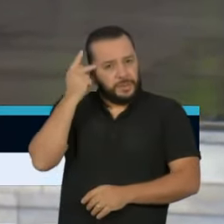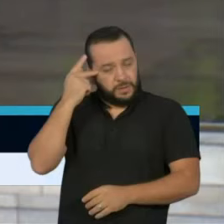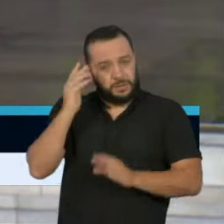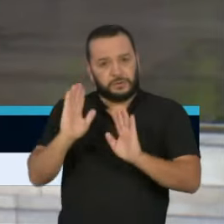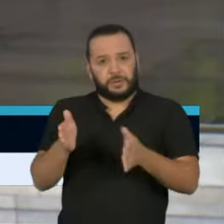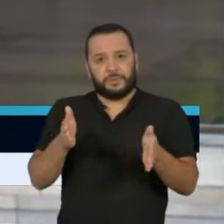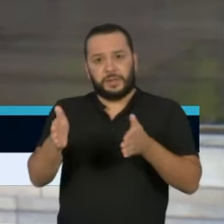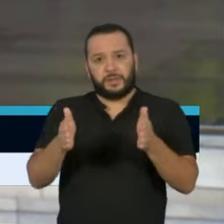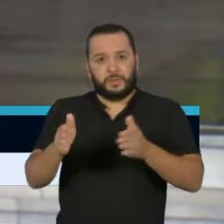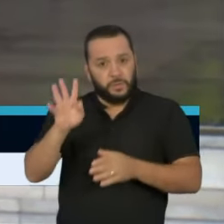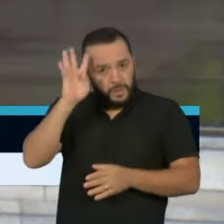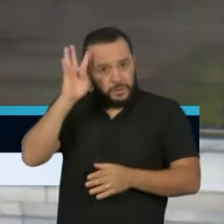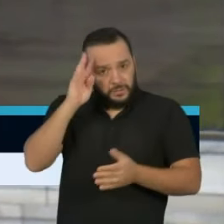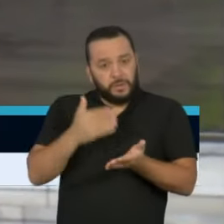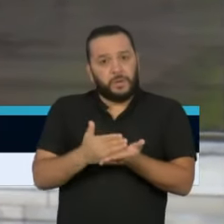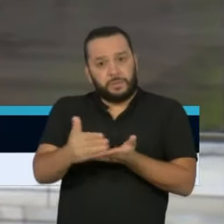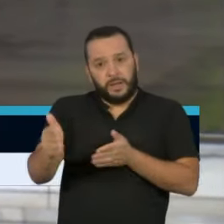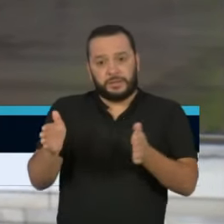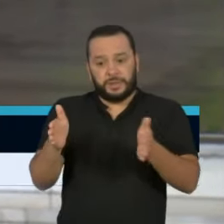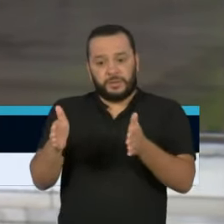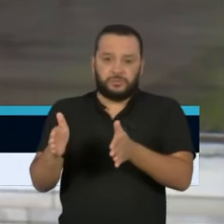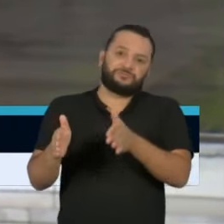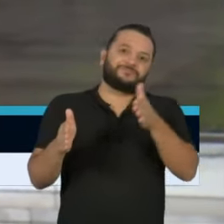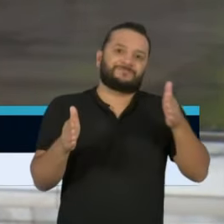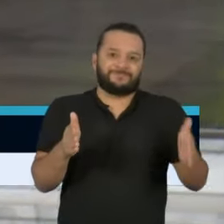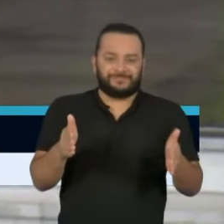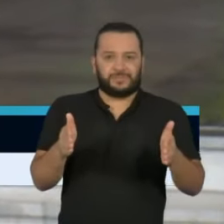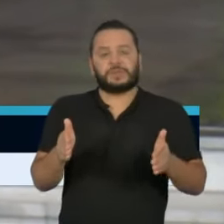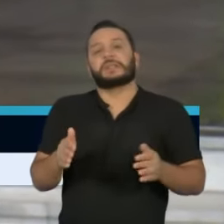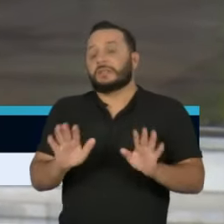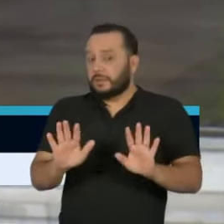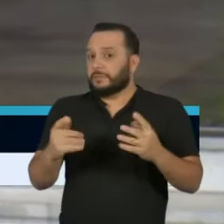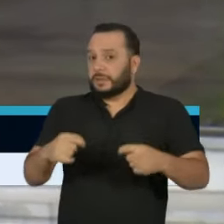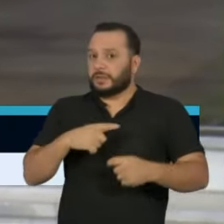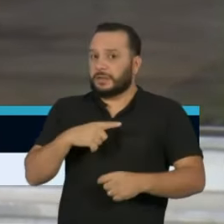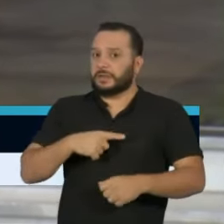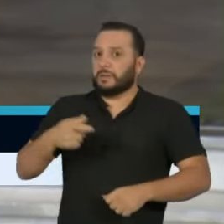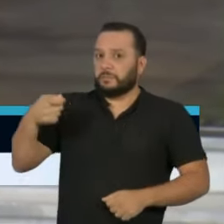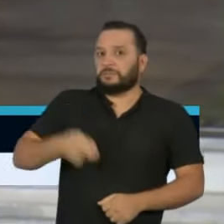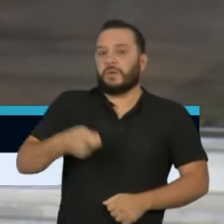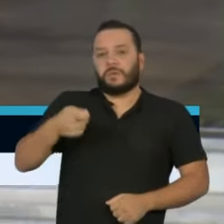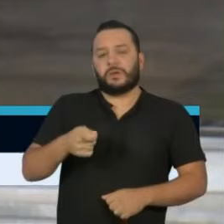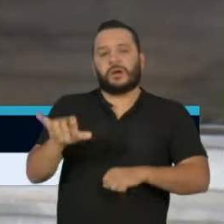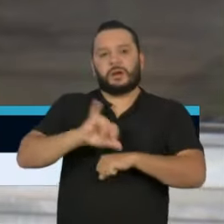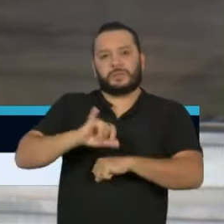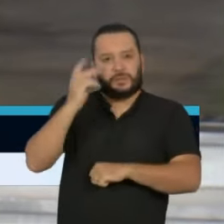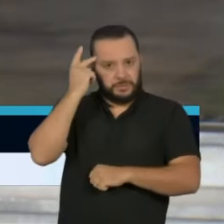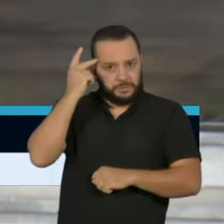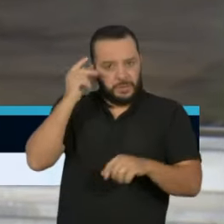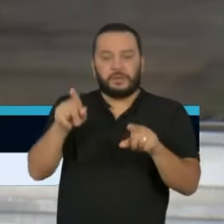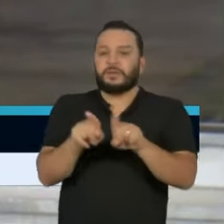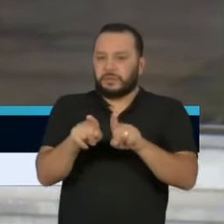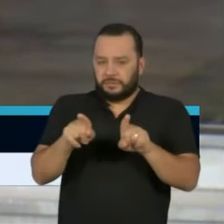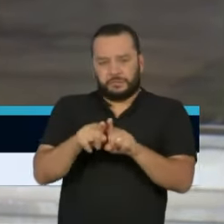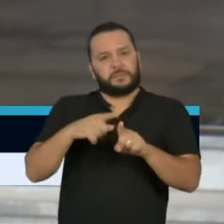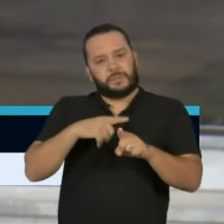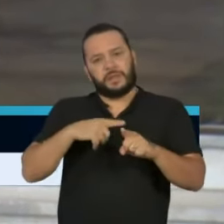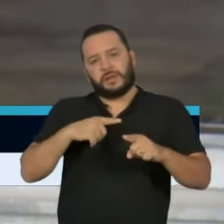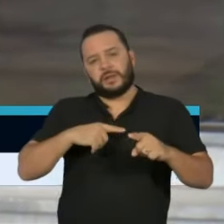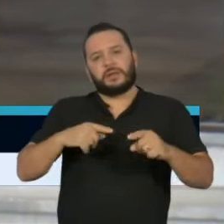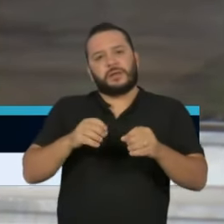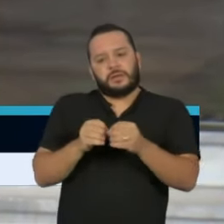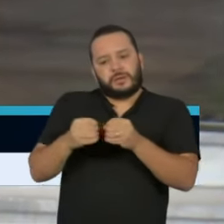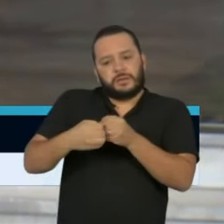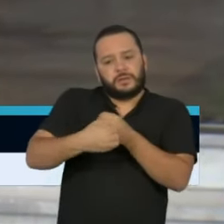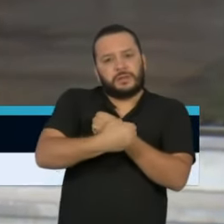desta quarta-feira, a orientação é aumentar o rigor, seja na capital de São Paulo, na região metropolitana e outras cidades